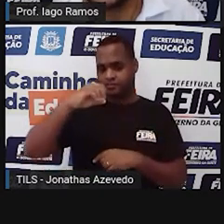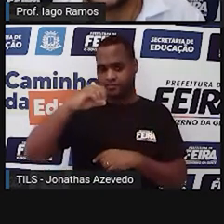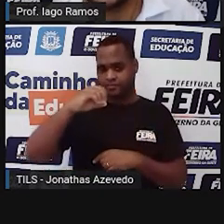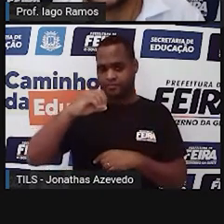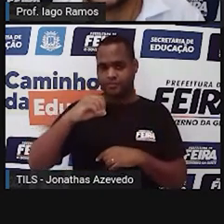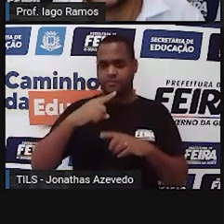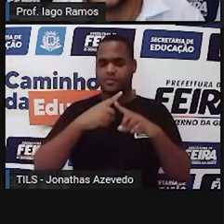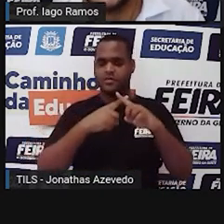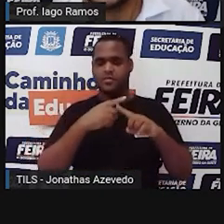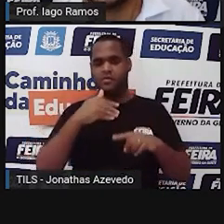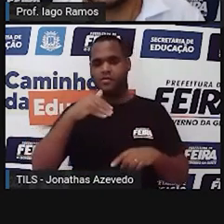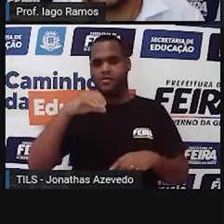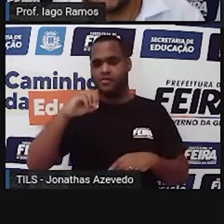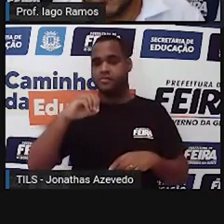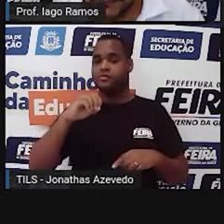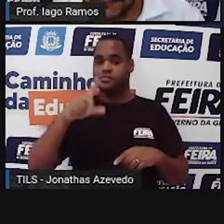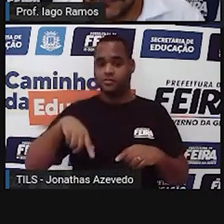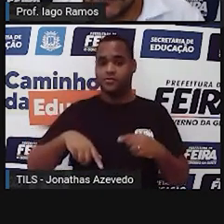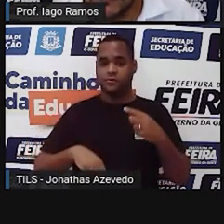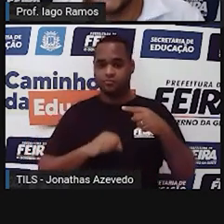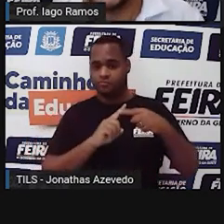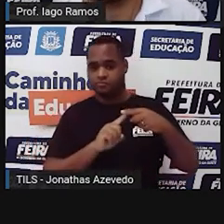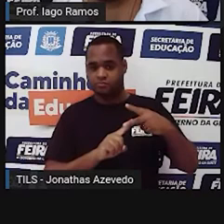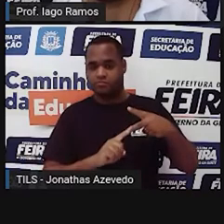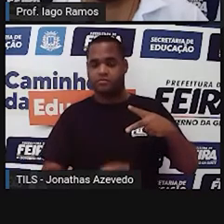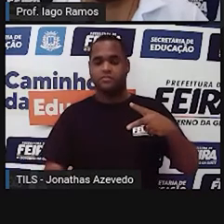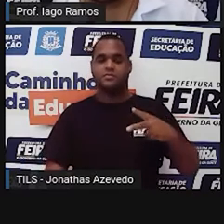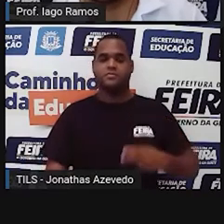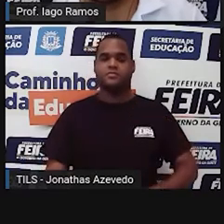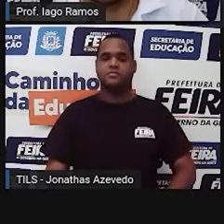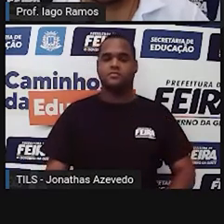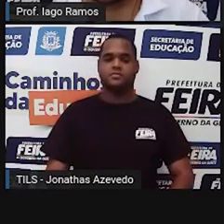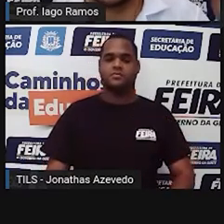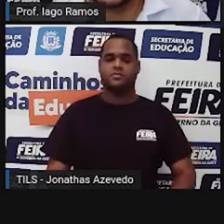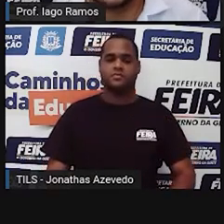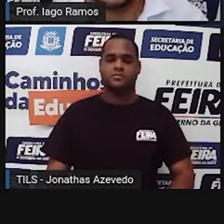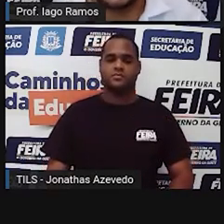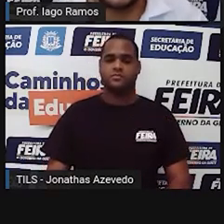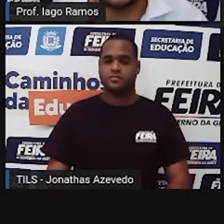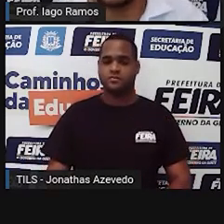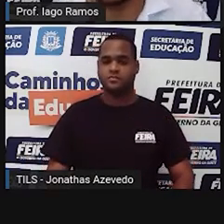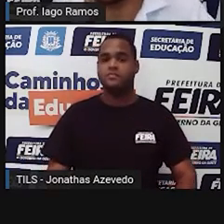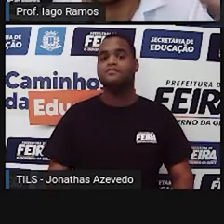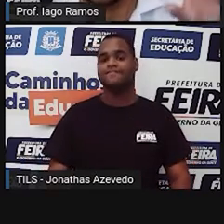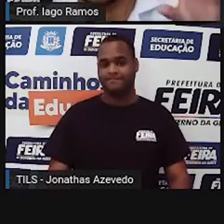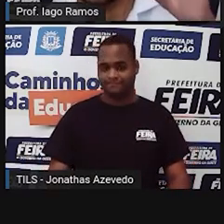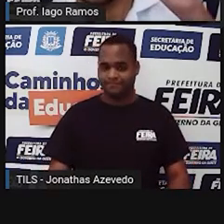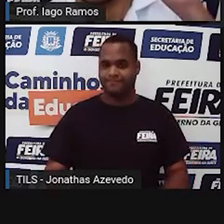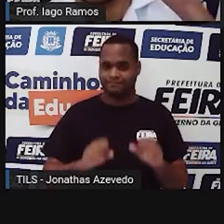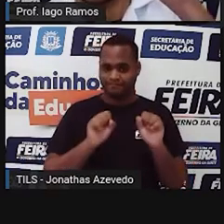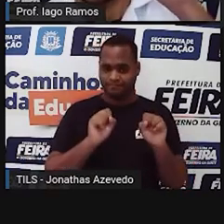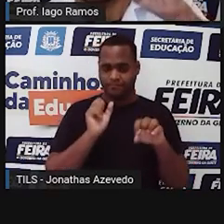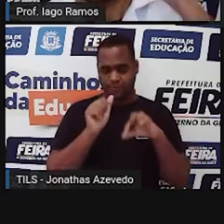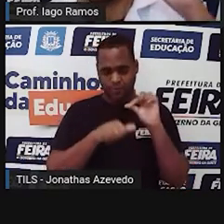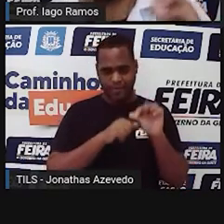depois faz vezes 10 de novo. Aí você descobre essa coisa que está em litro em